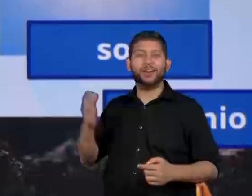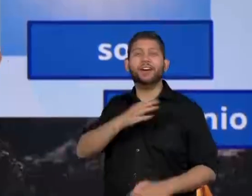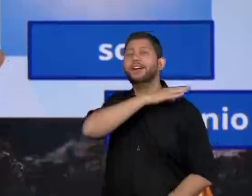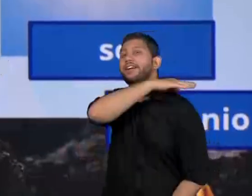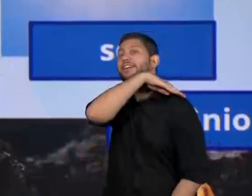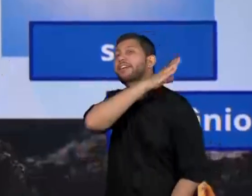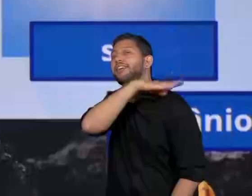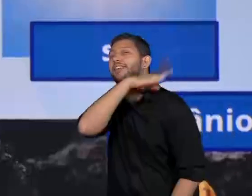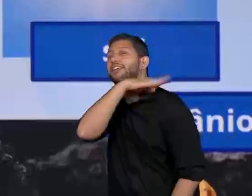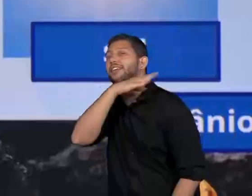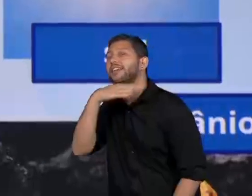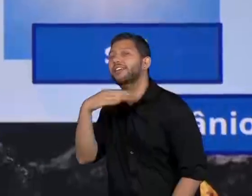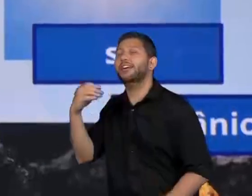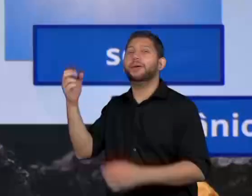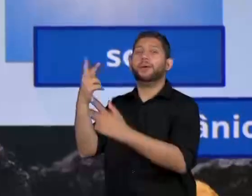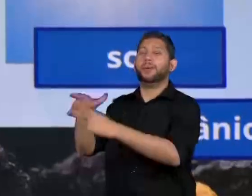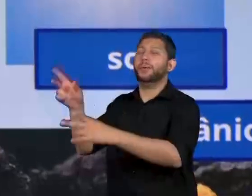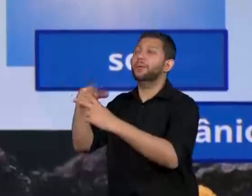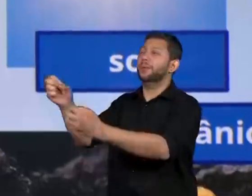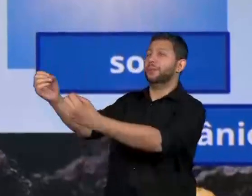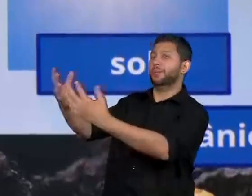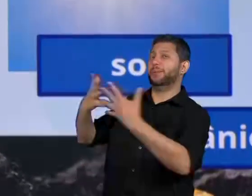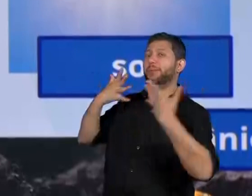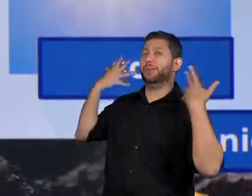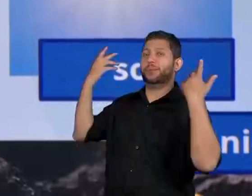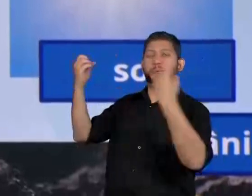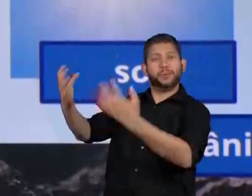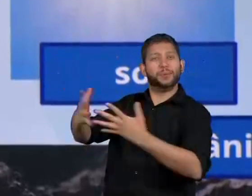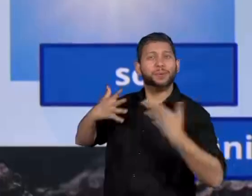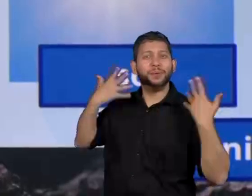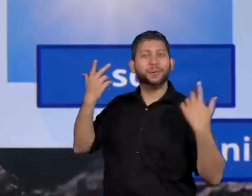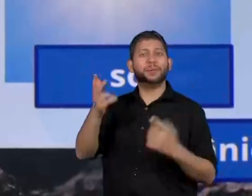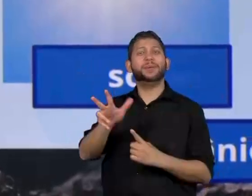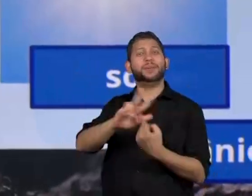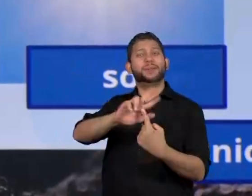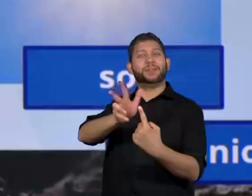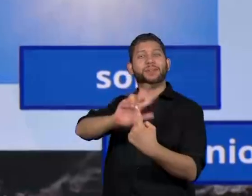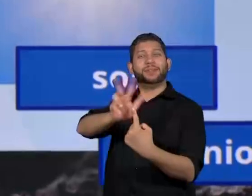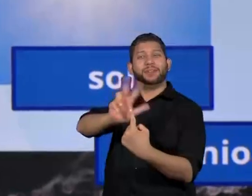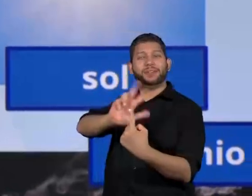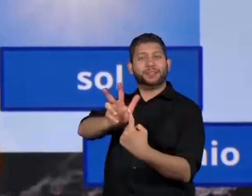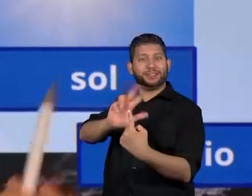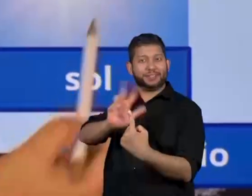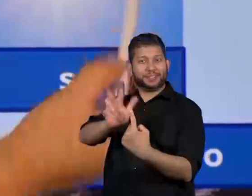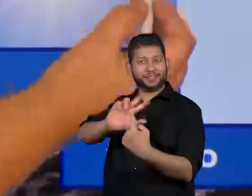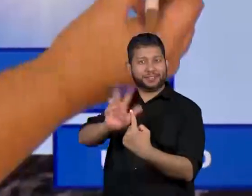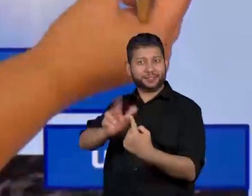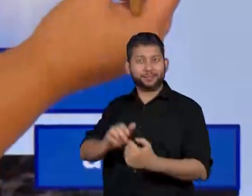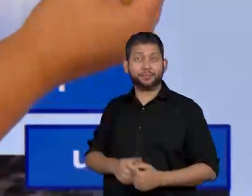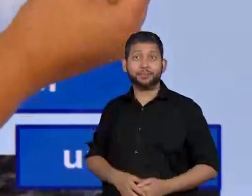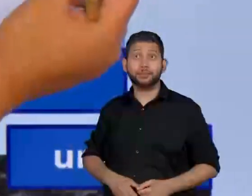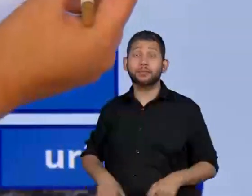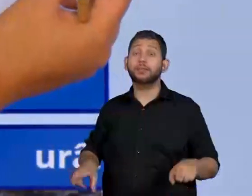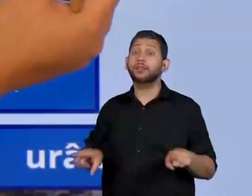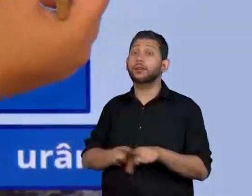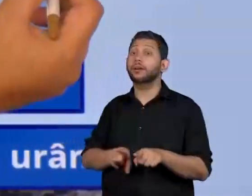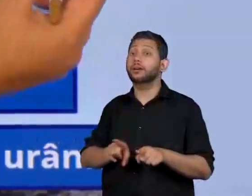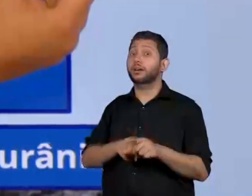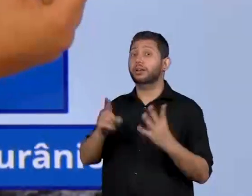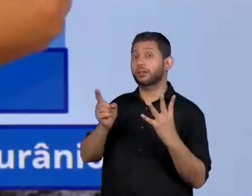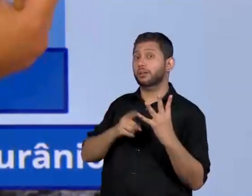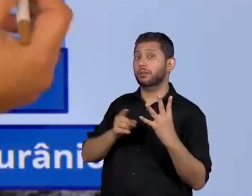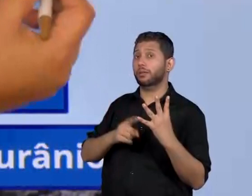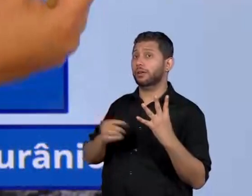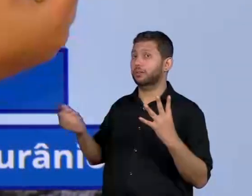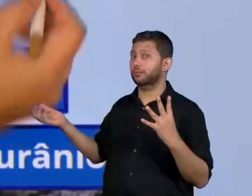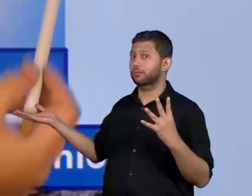cachecol do nosso ursinho, o vento se movimentando. Nós temos também um quarto exemplo,